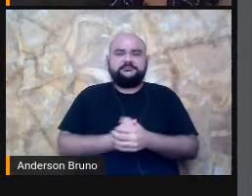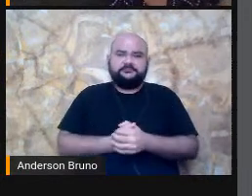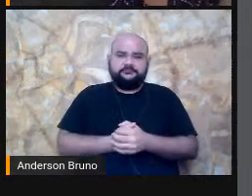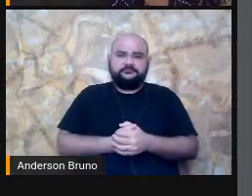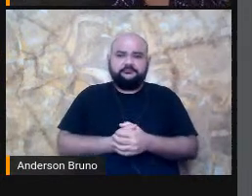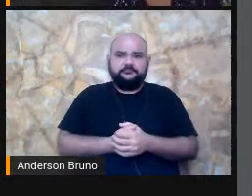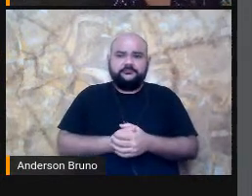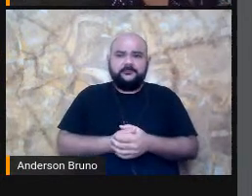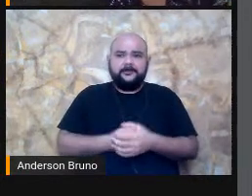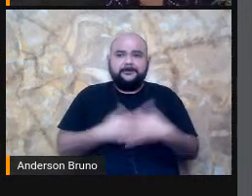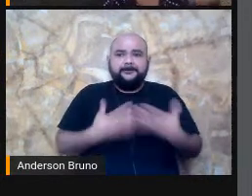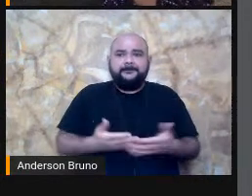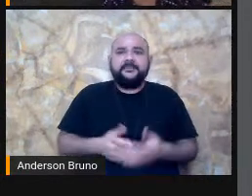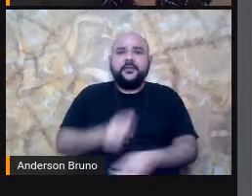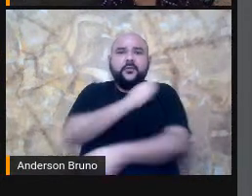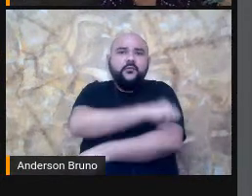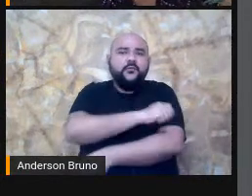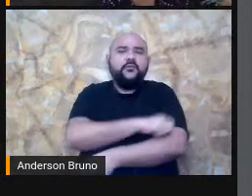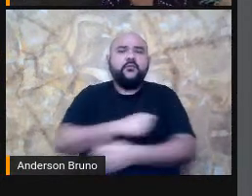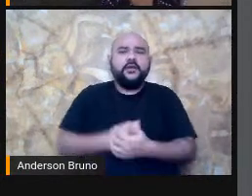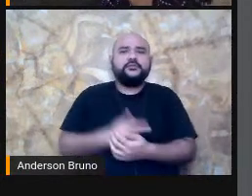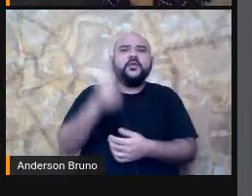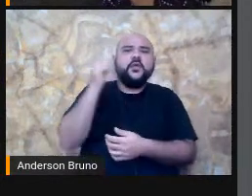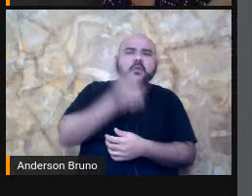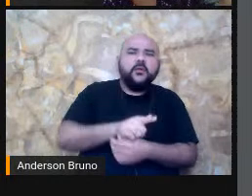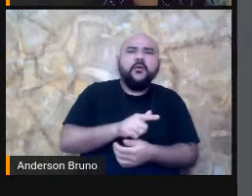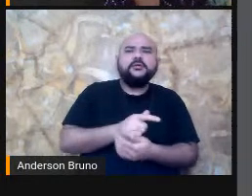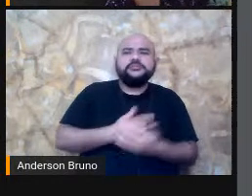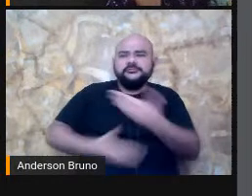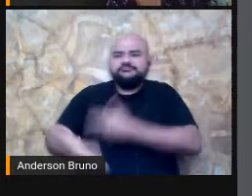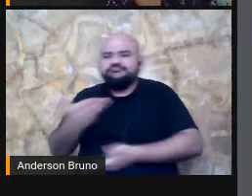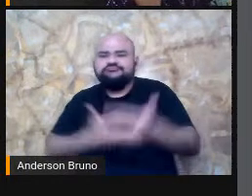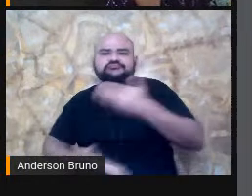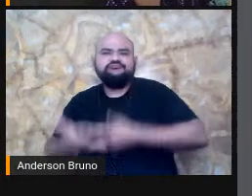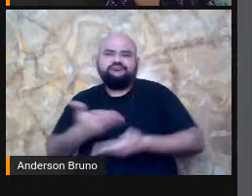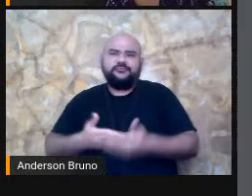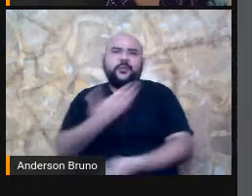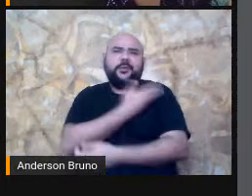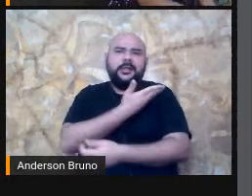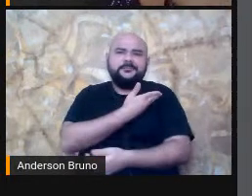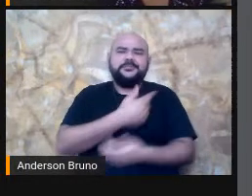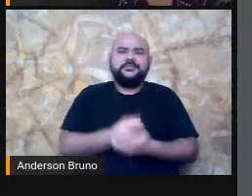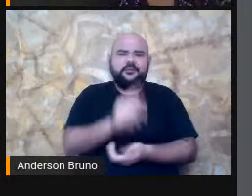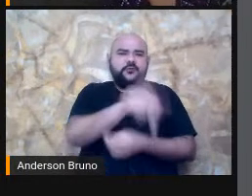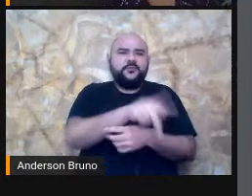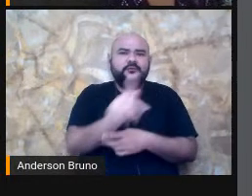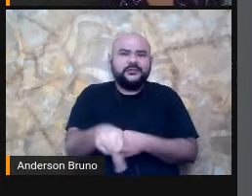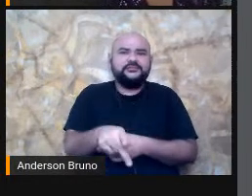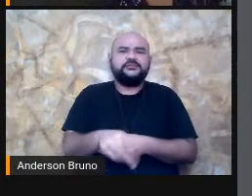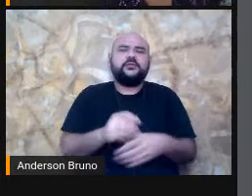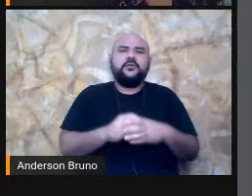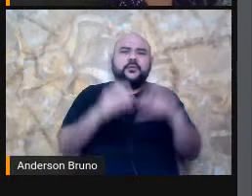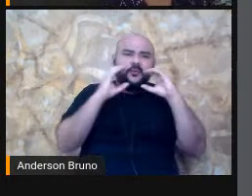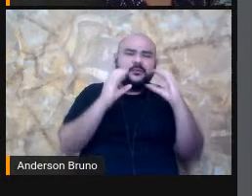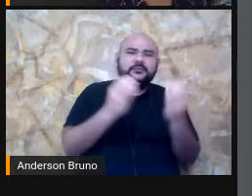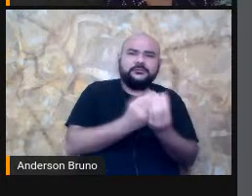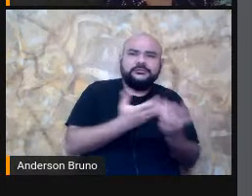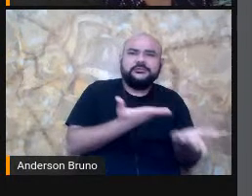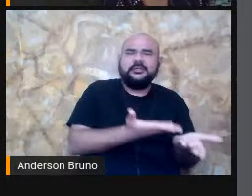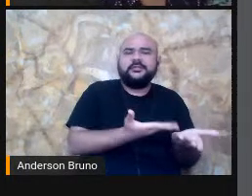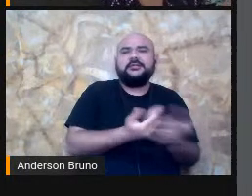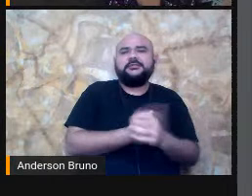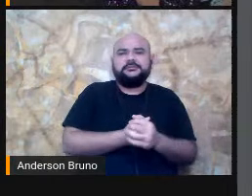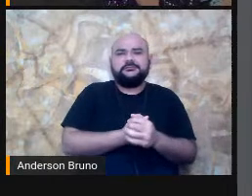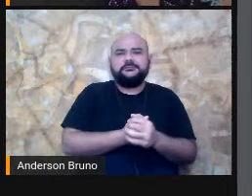poder Interagir Com seus Colegas Com seu Professor Com a sua Comunidade Né? E acho Que esse É o nosso Desejo